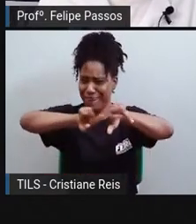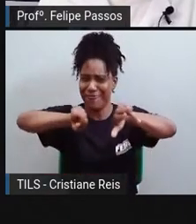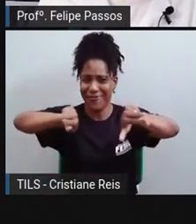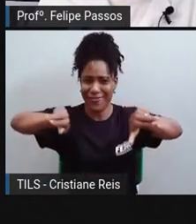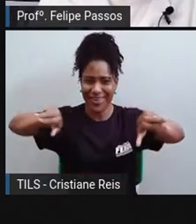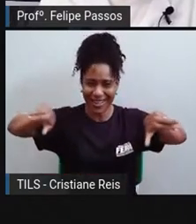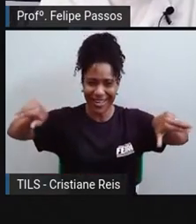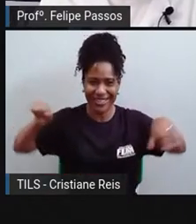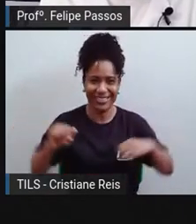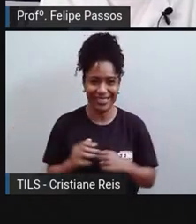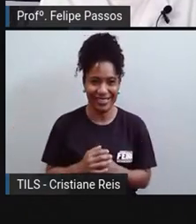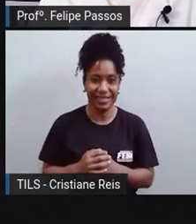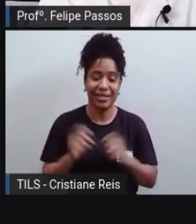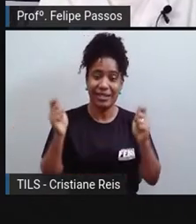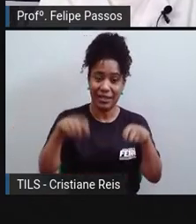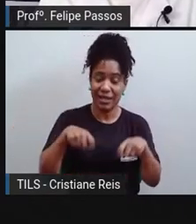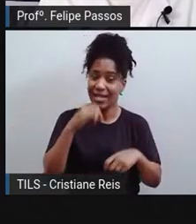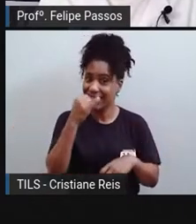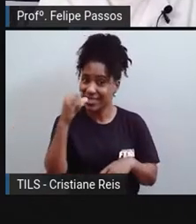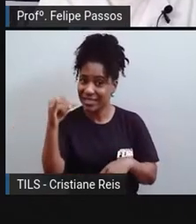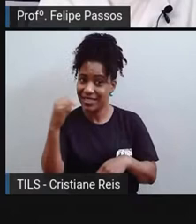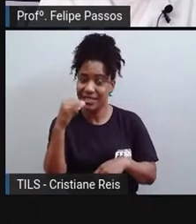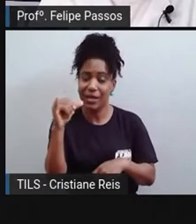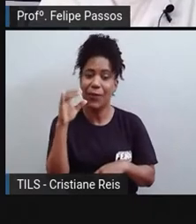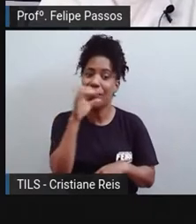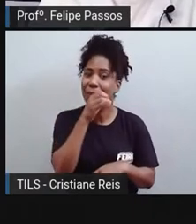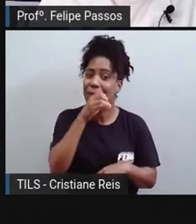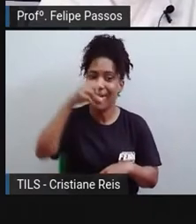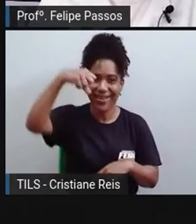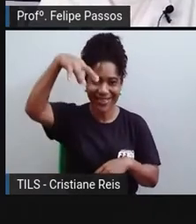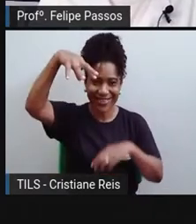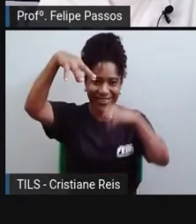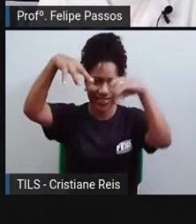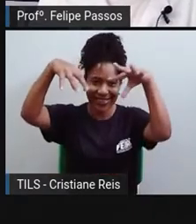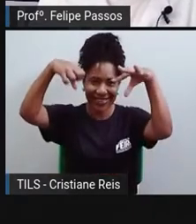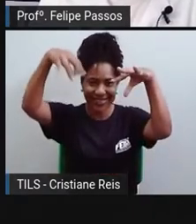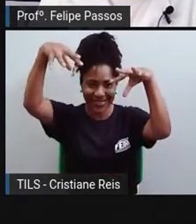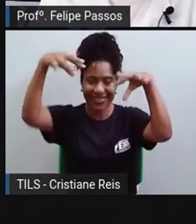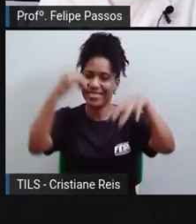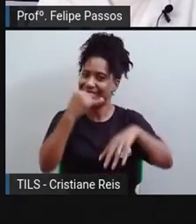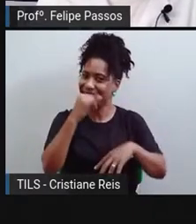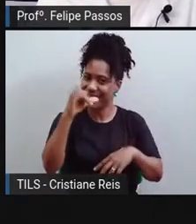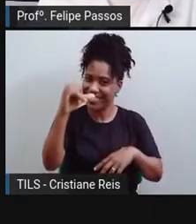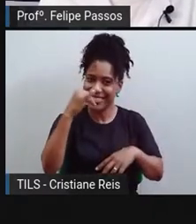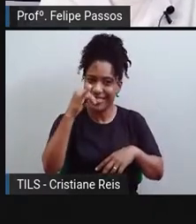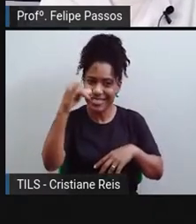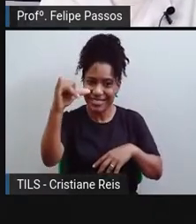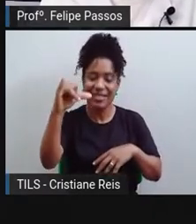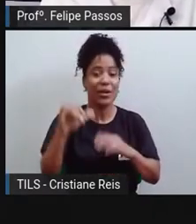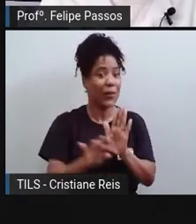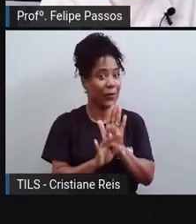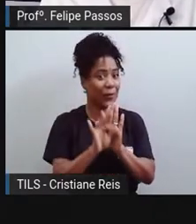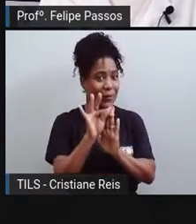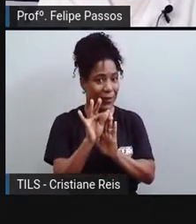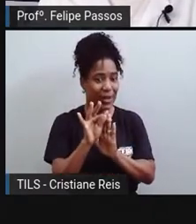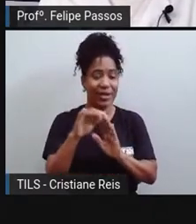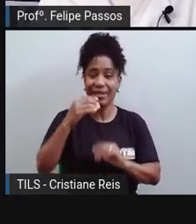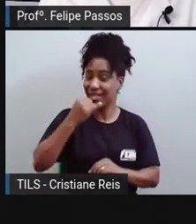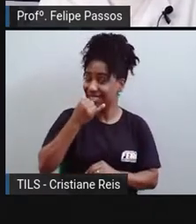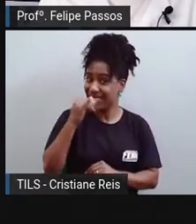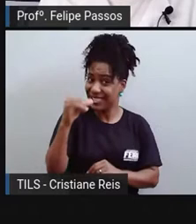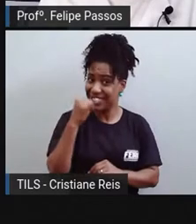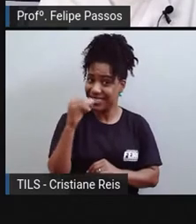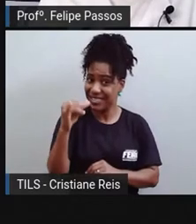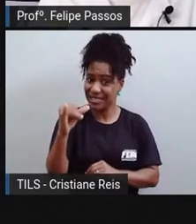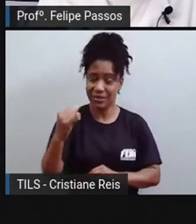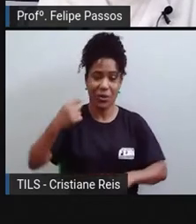aí a gente tem a energia térmica, que é o calor, a energia elétrica, eletricidade, energia cinética, que é o